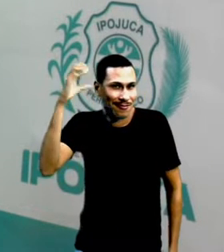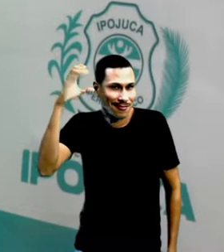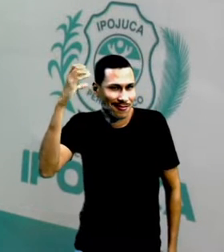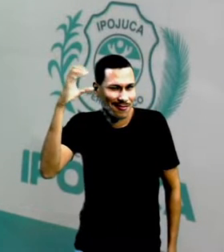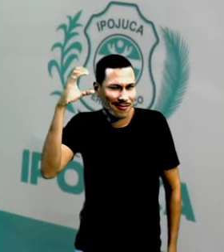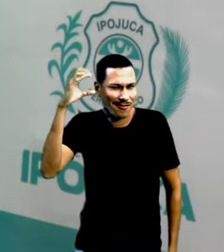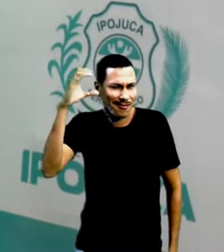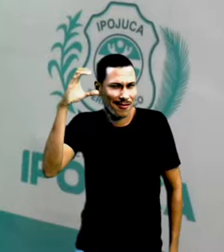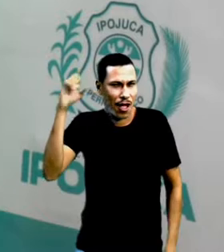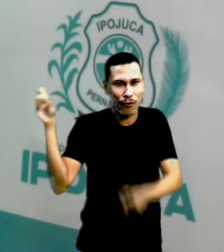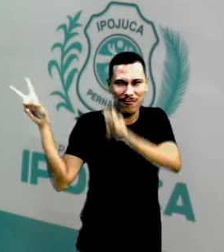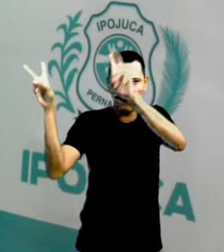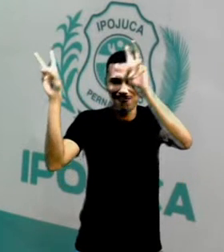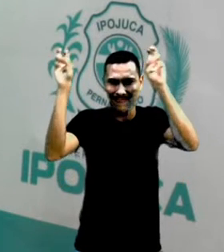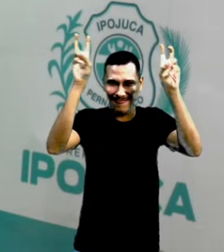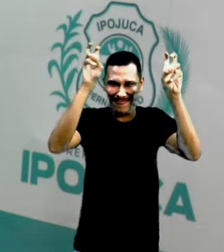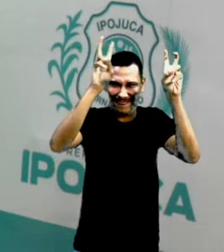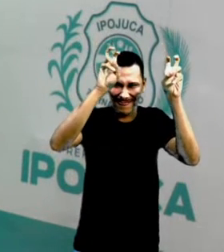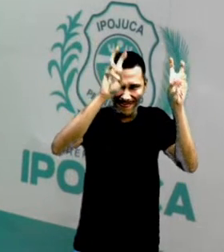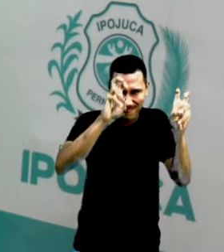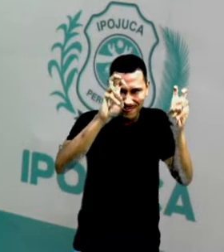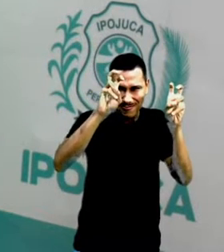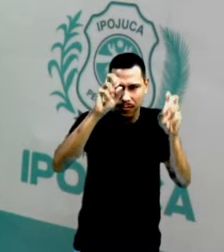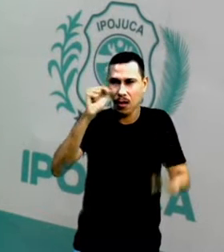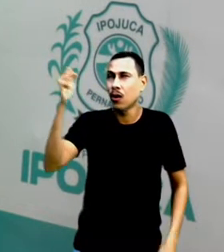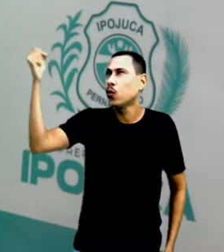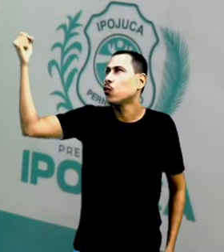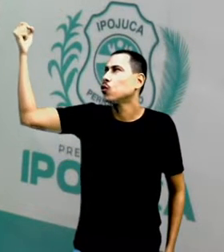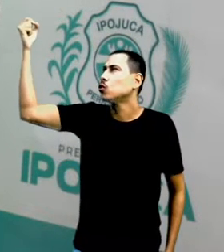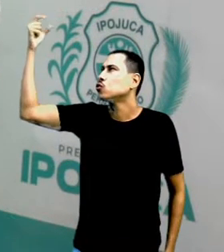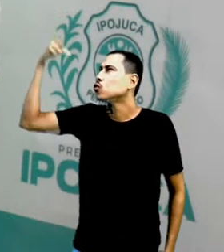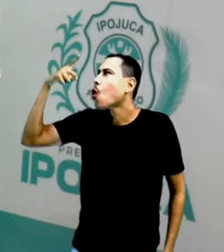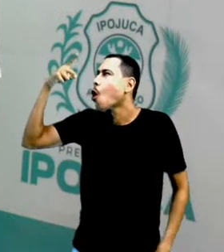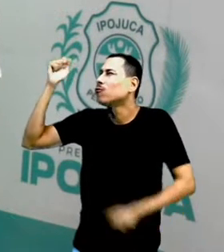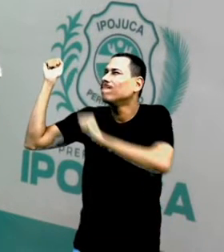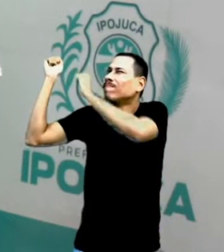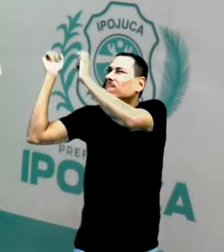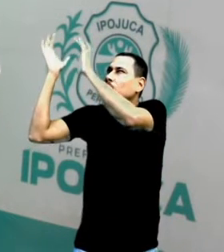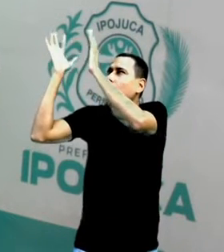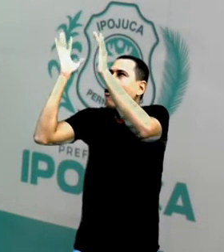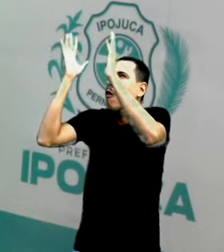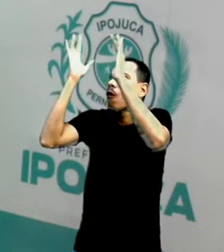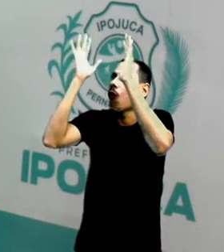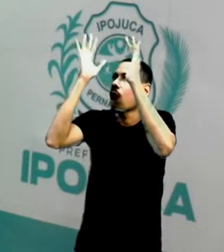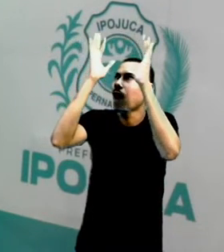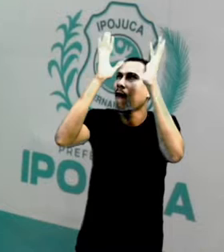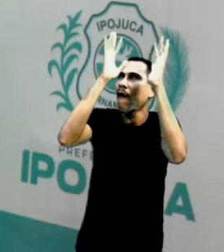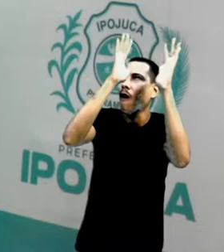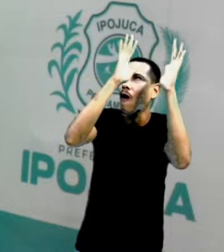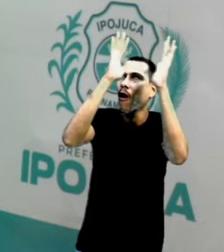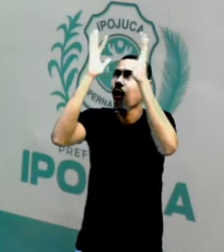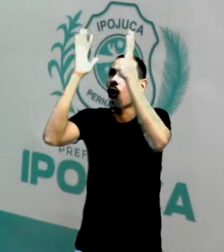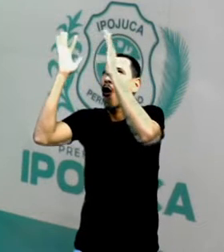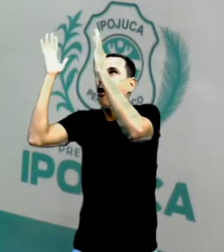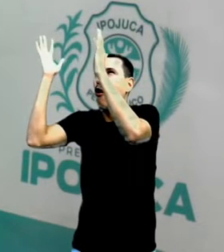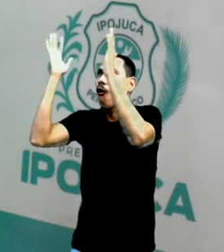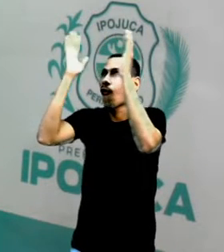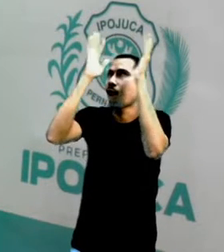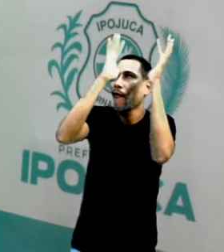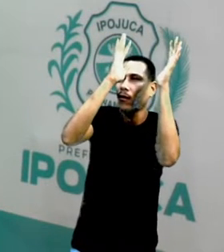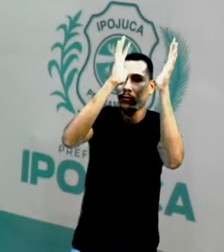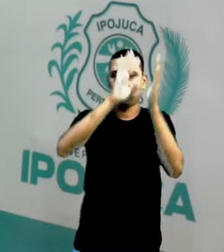e tem como tema movimento aparente do sol no